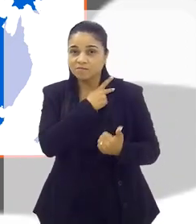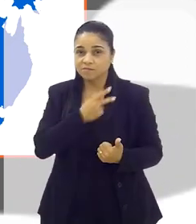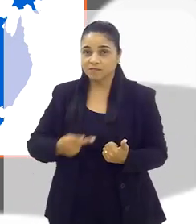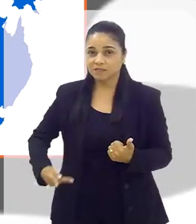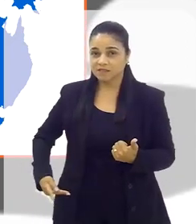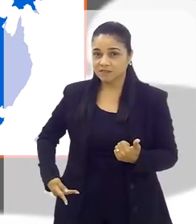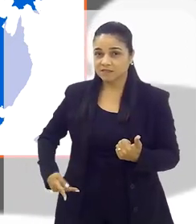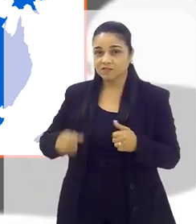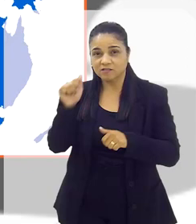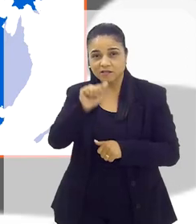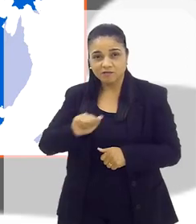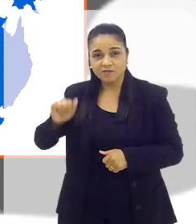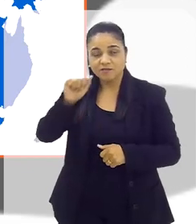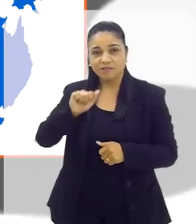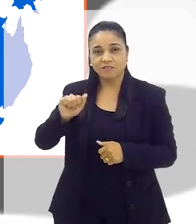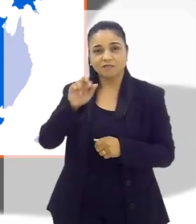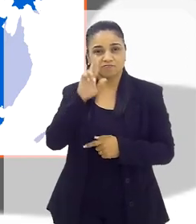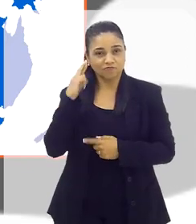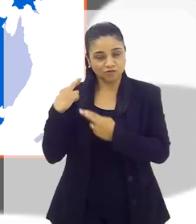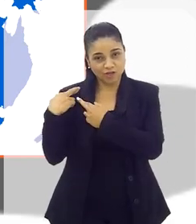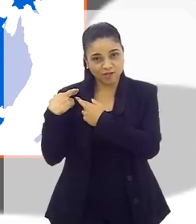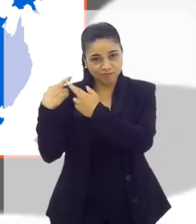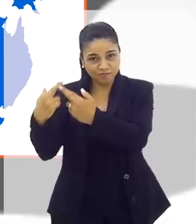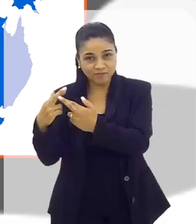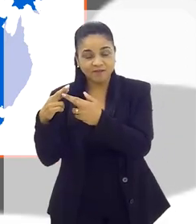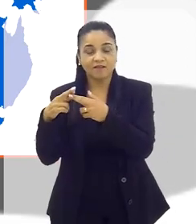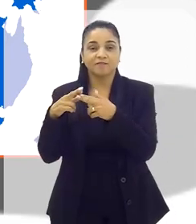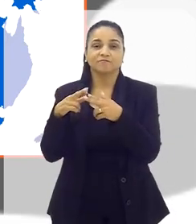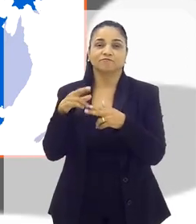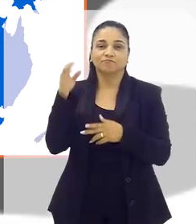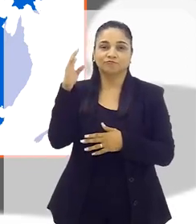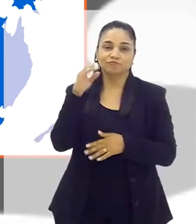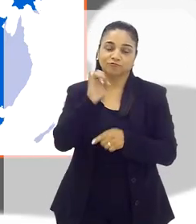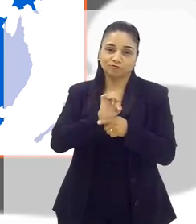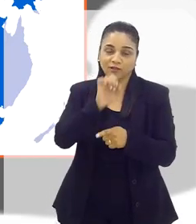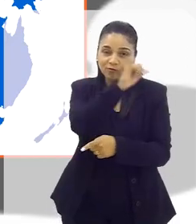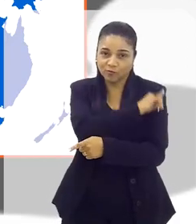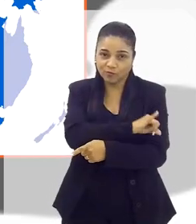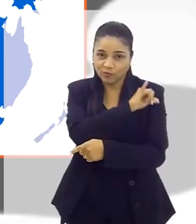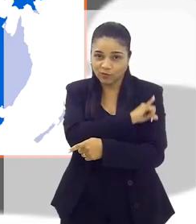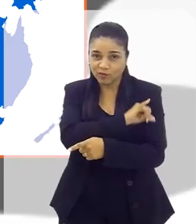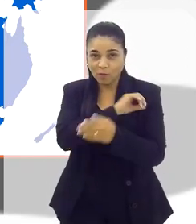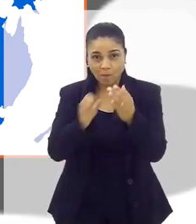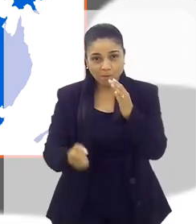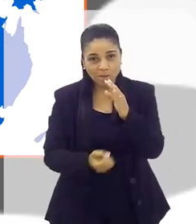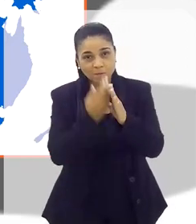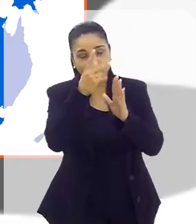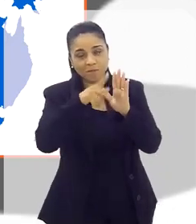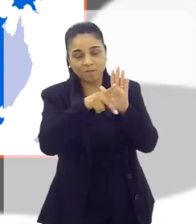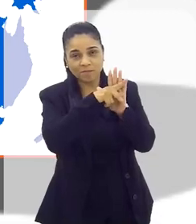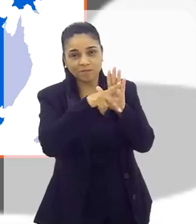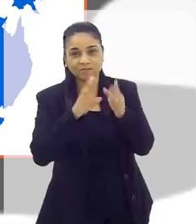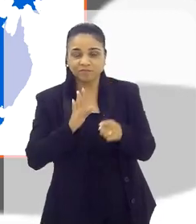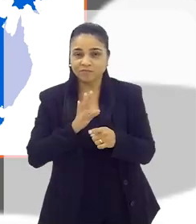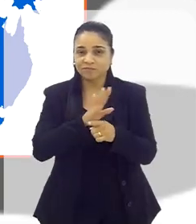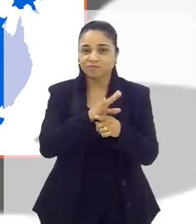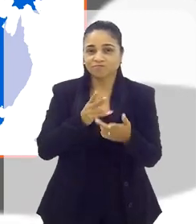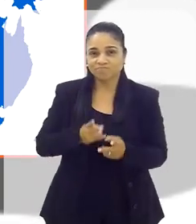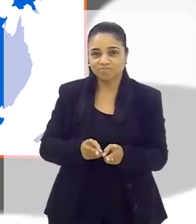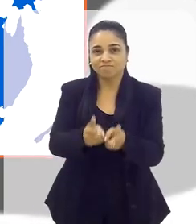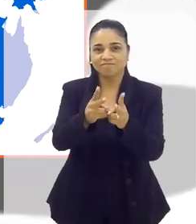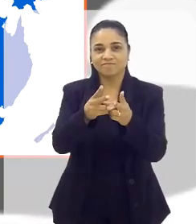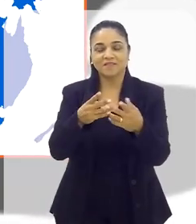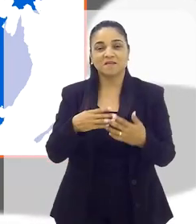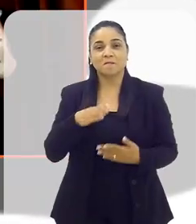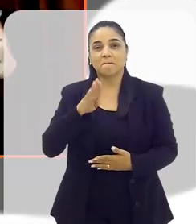executivo da Associação dos Embaixadores de Turismo do Rio de Janeiro, projeto que ajudou a criar e que mantém até hoje. Bem